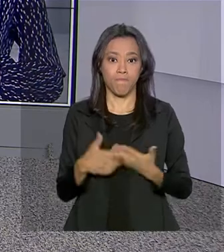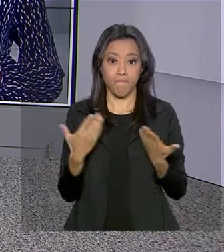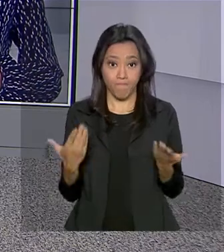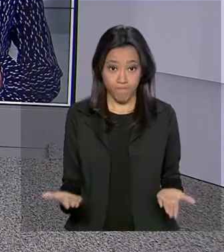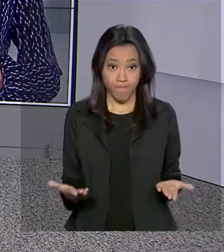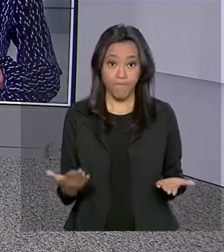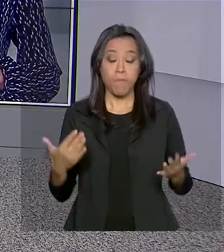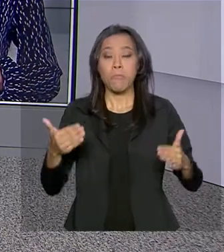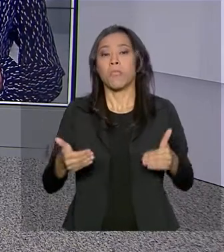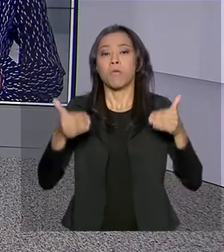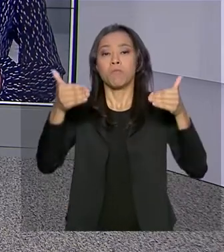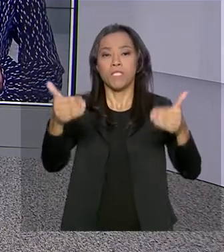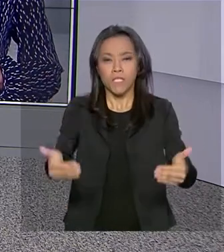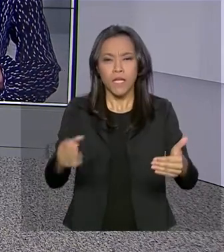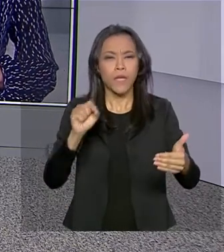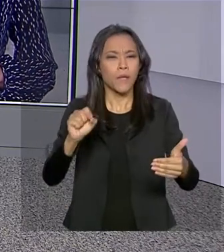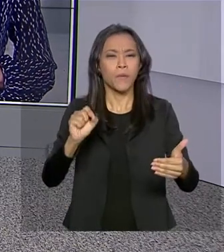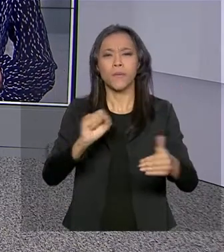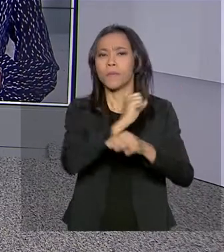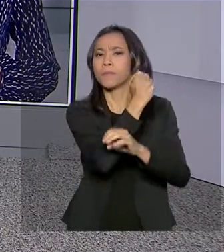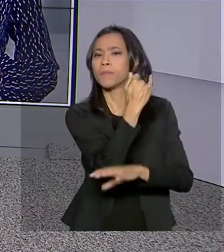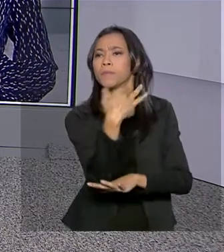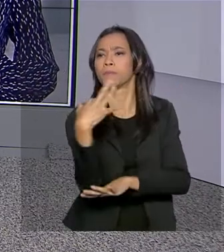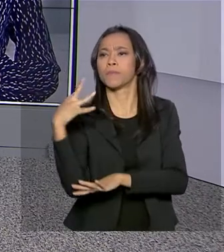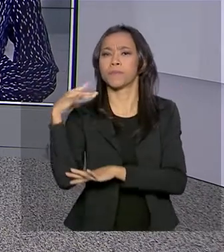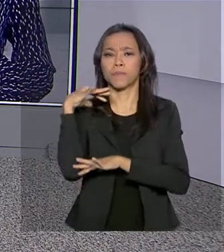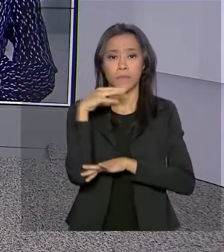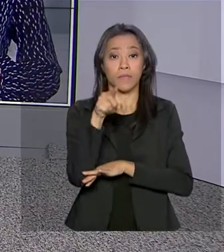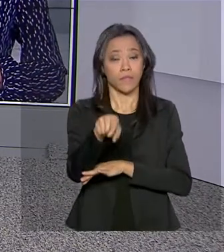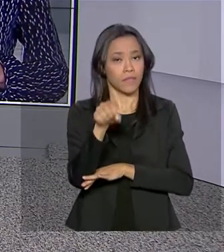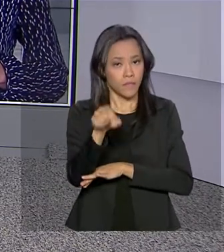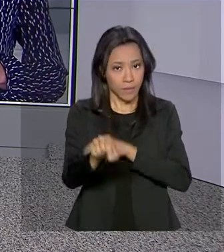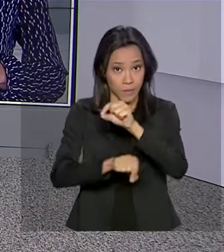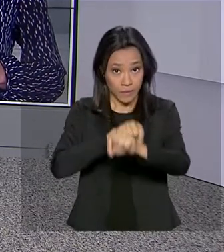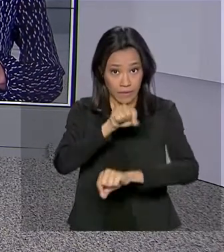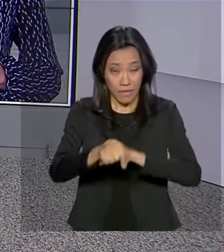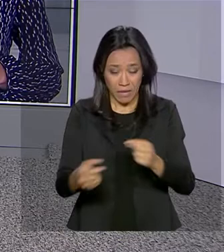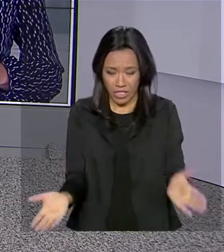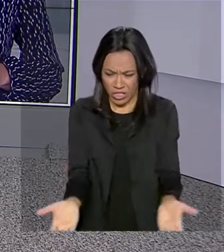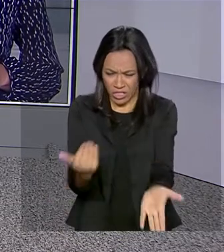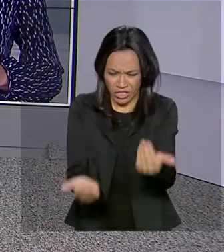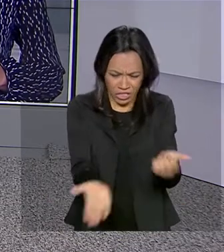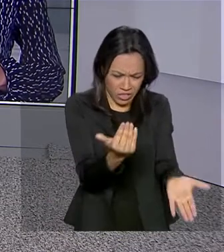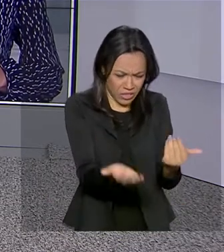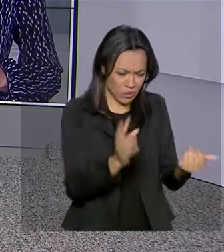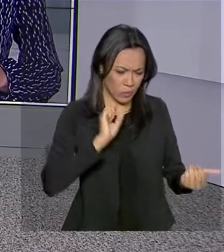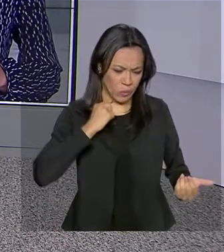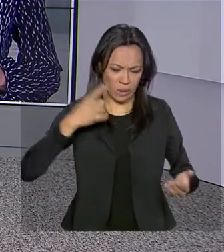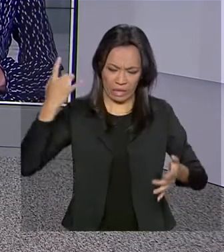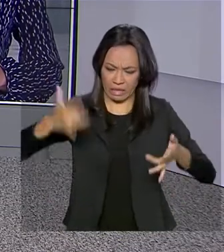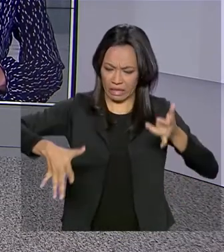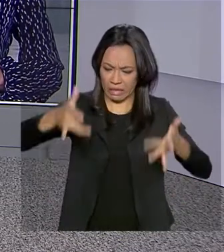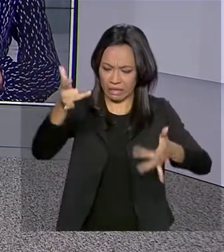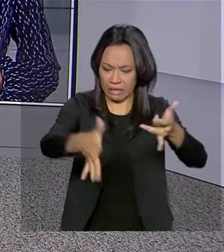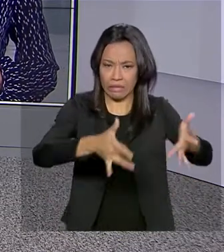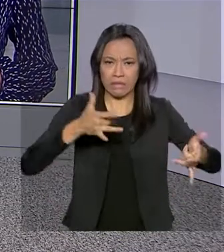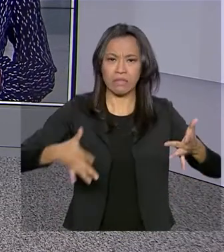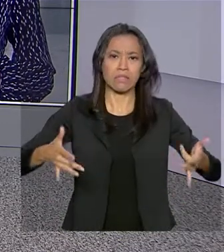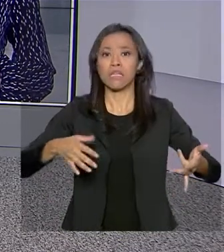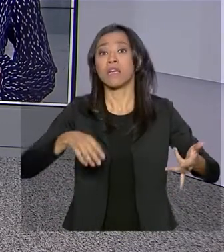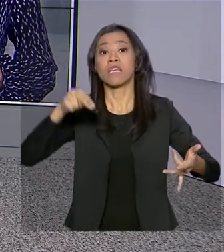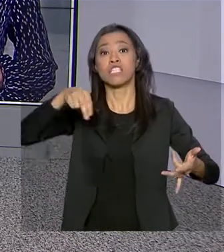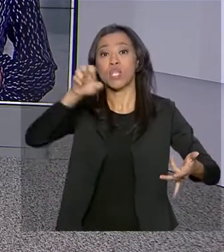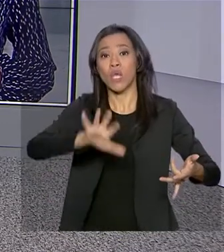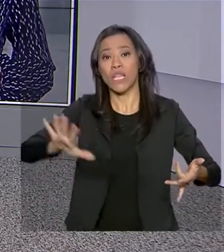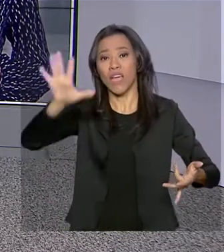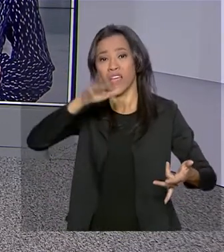O Ministério do Meio Ambiente continua o trabalho para a retirada da mancha de petróleo que ocupa vários estados do